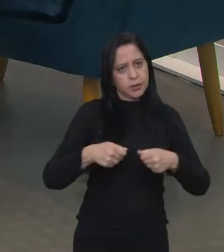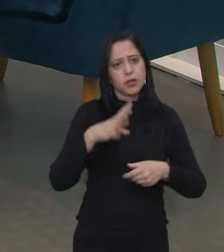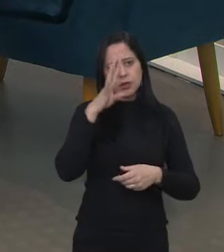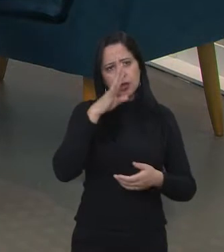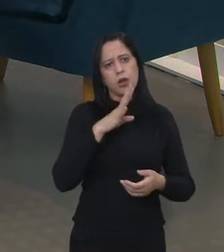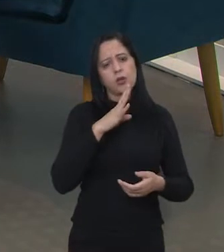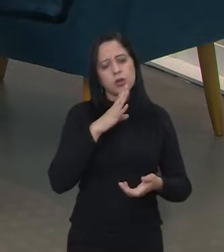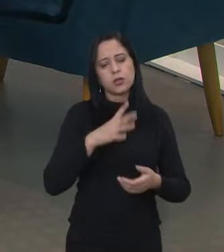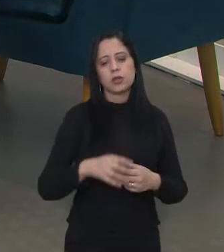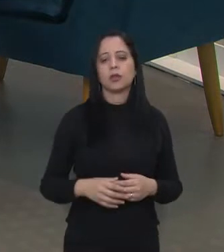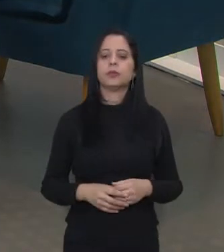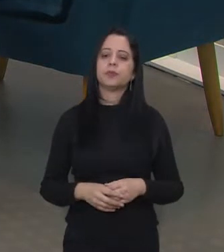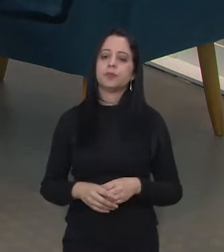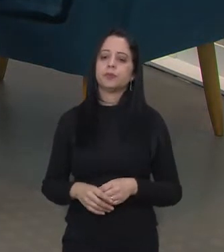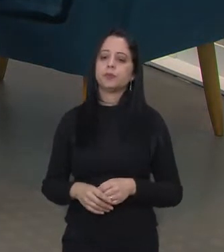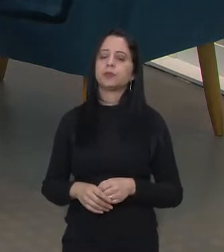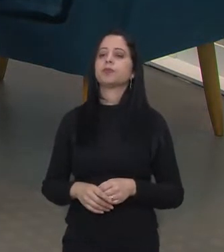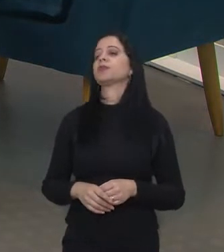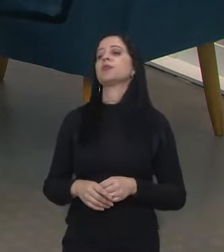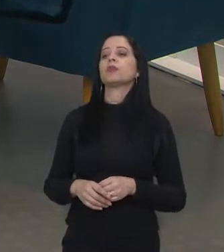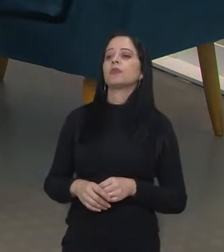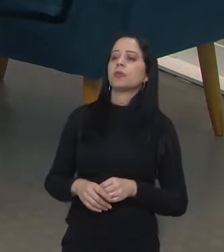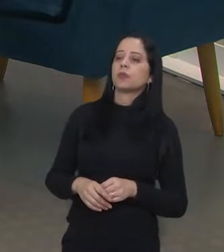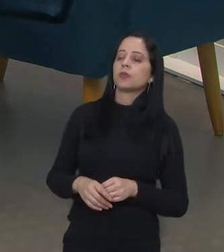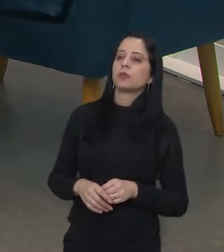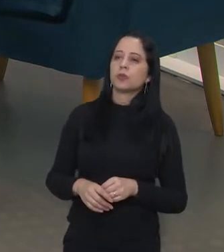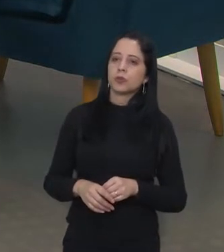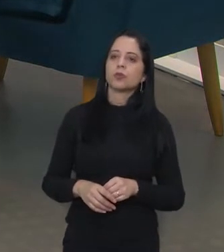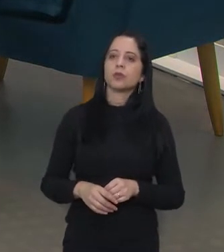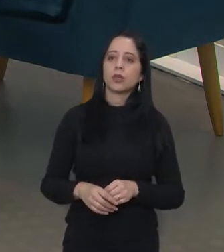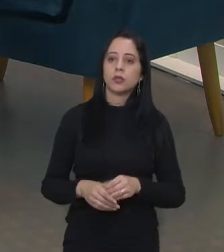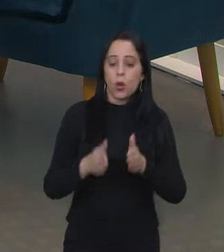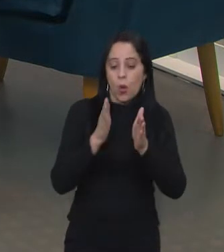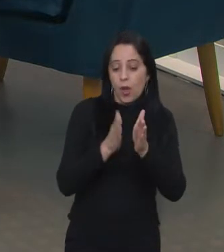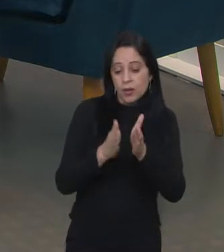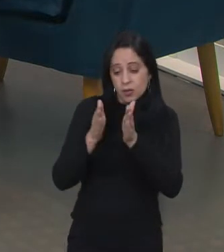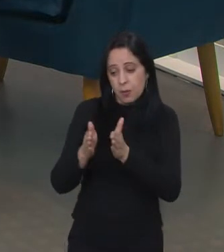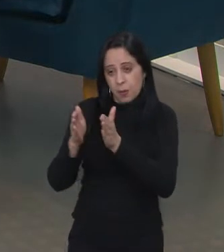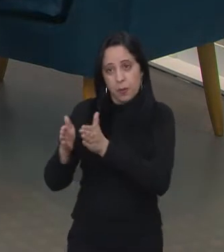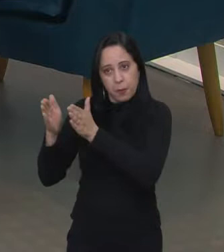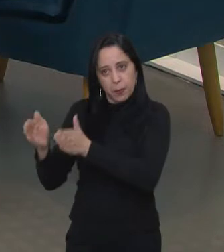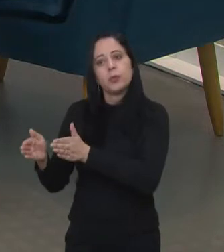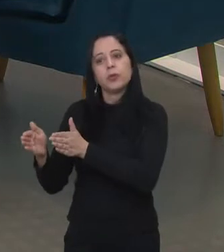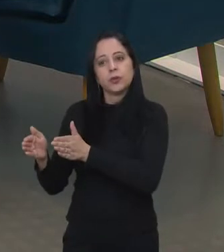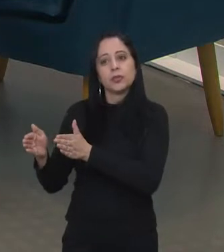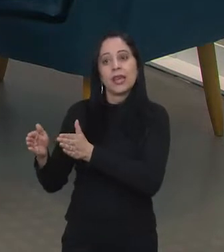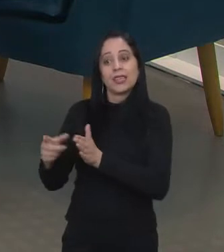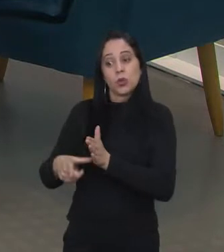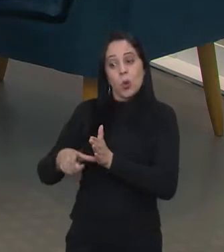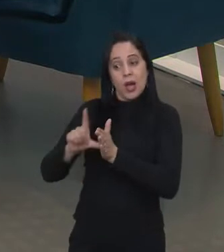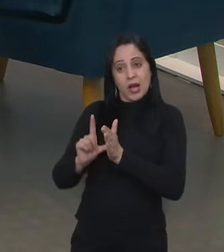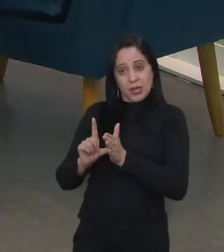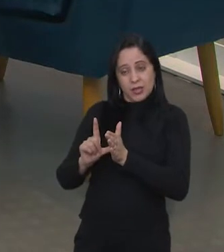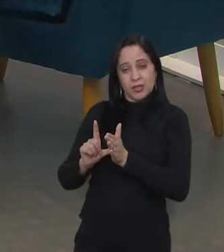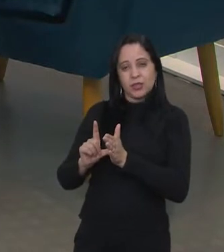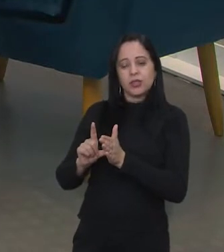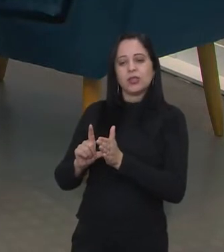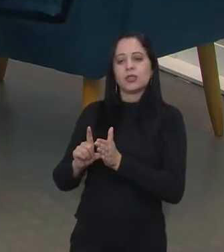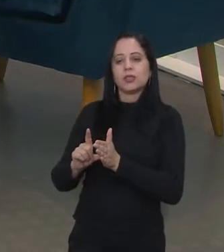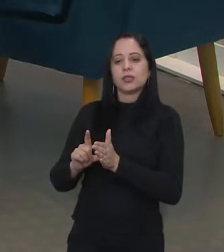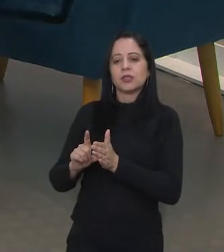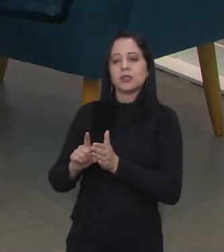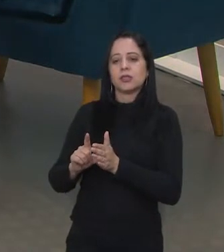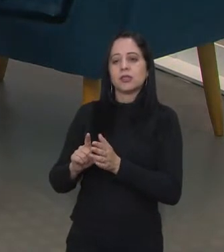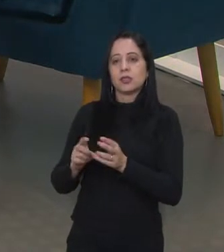para isso. Alessandro, eu queria saber também, esse processo que vocês fazem, esse pré, antes de chegar na banca.